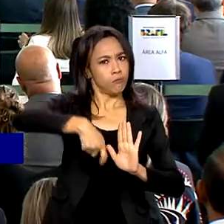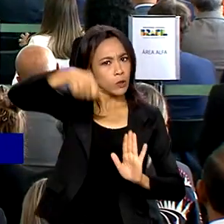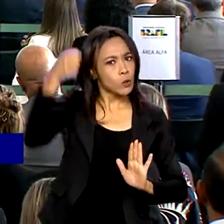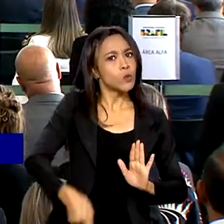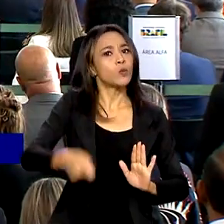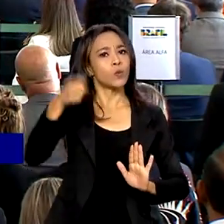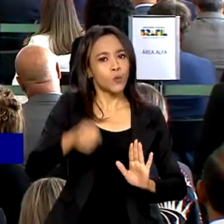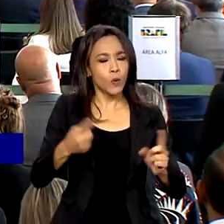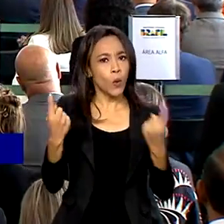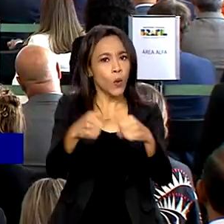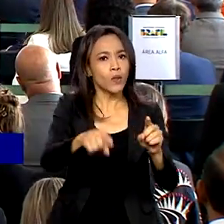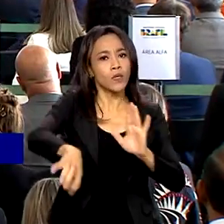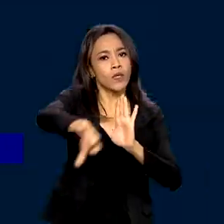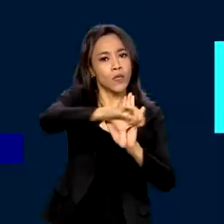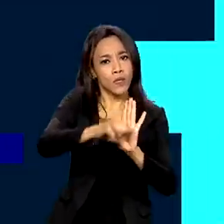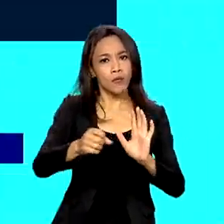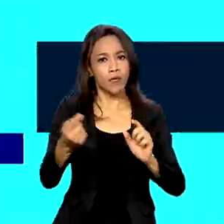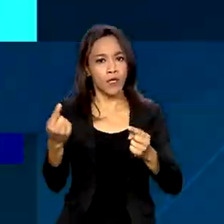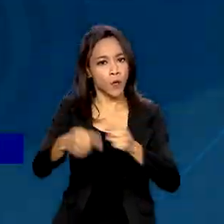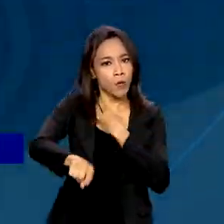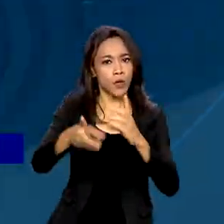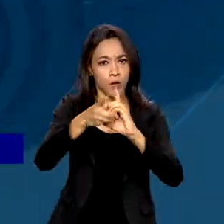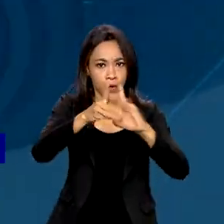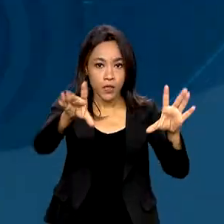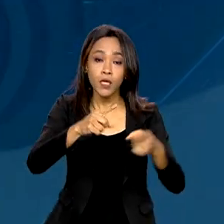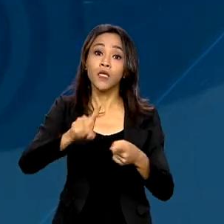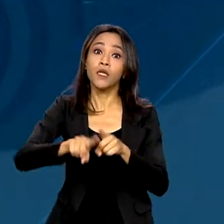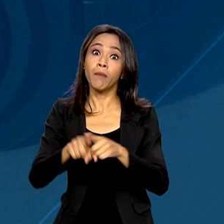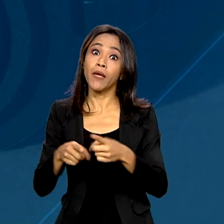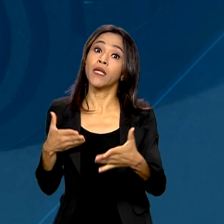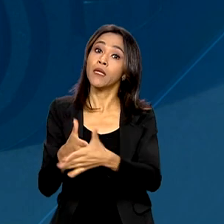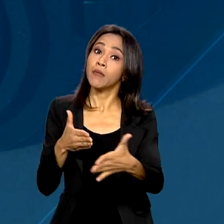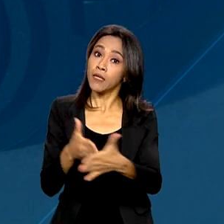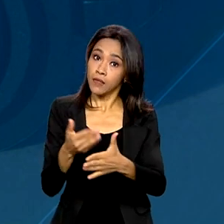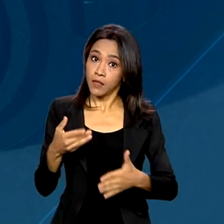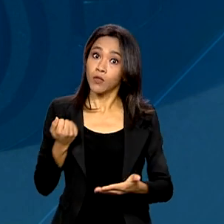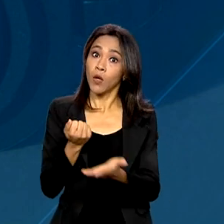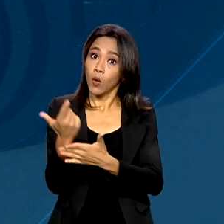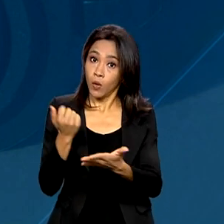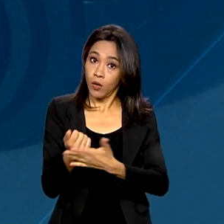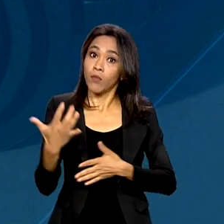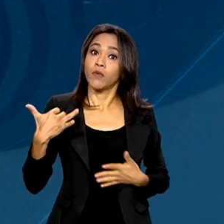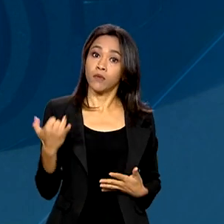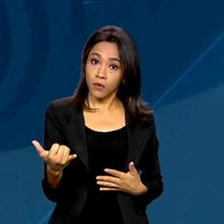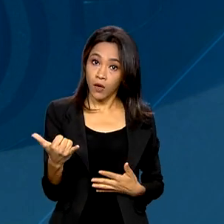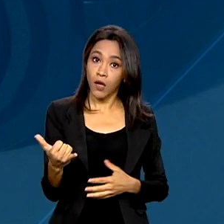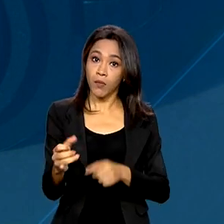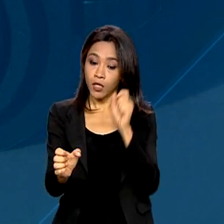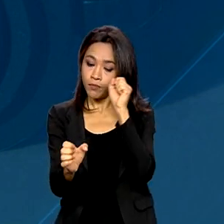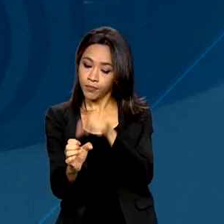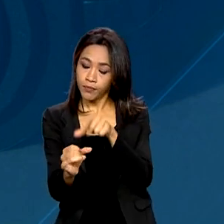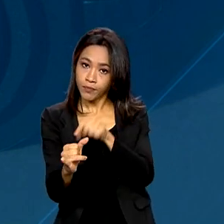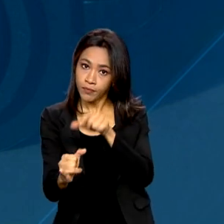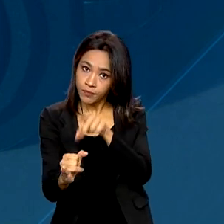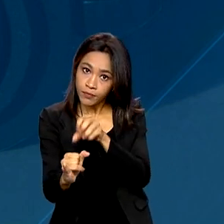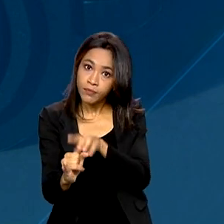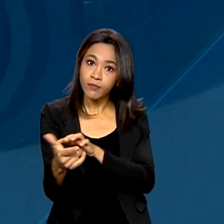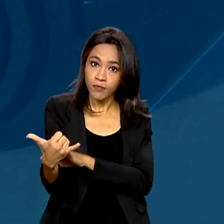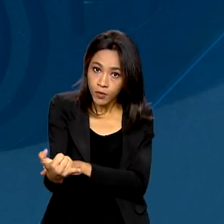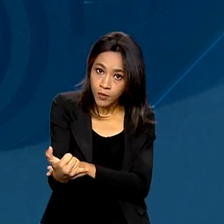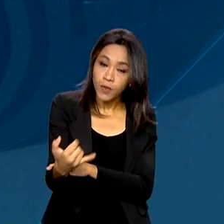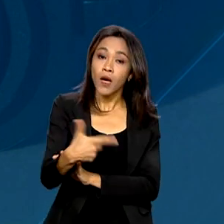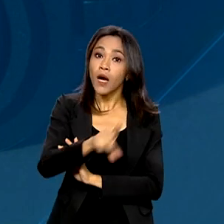decreto sobre o controle de armas, que reduz o acesso de civis a armamentos e munições. Antes, para a defesa